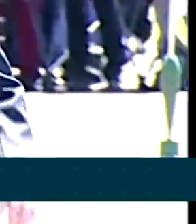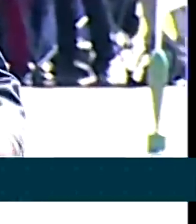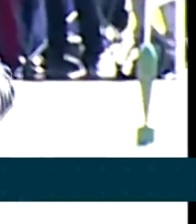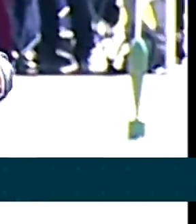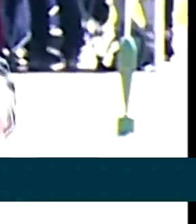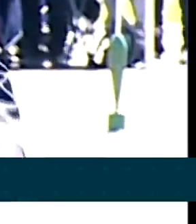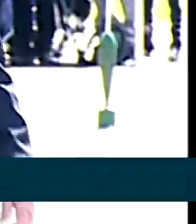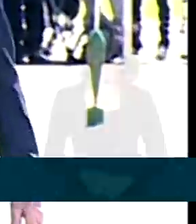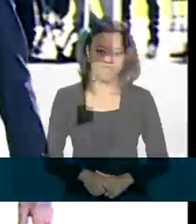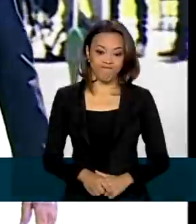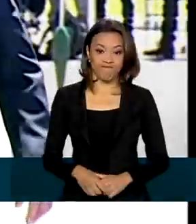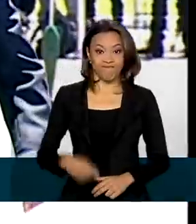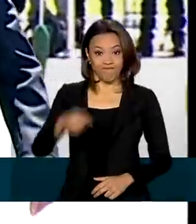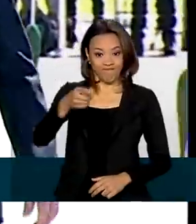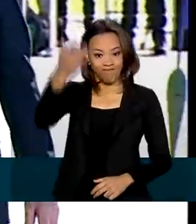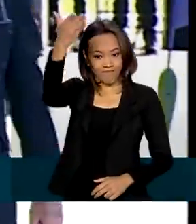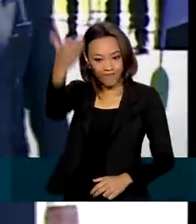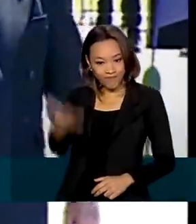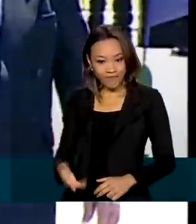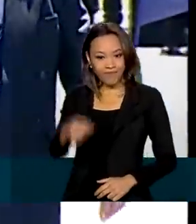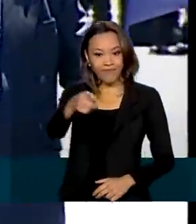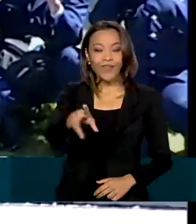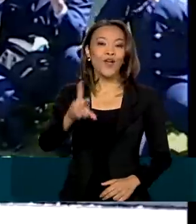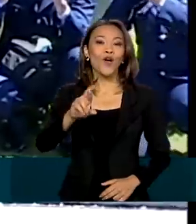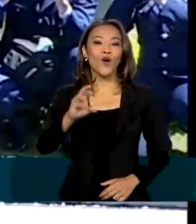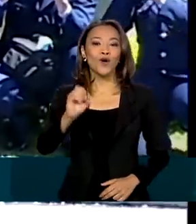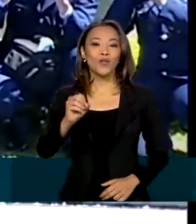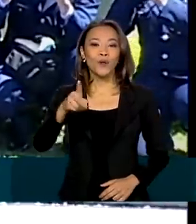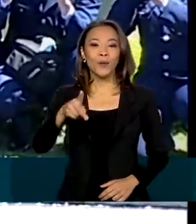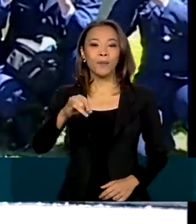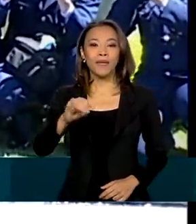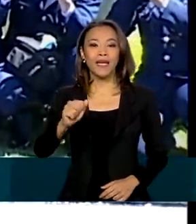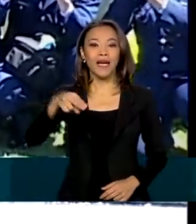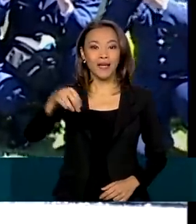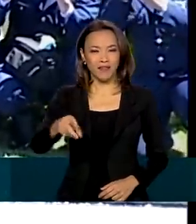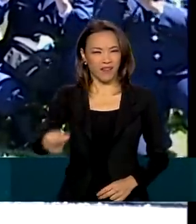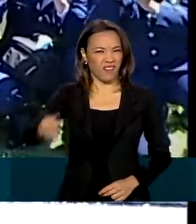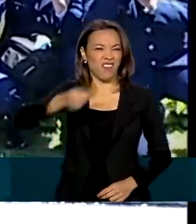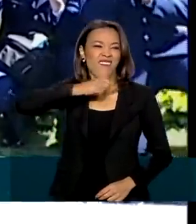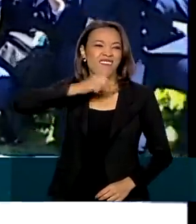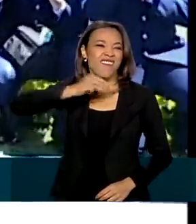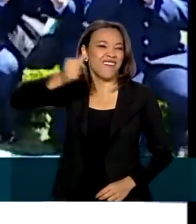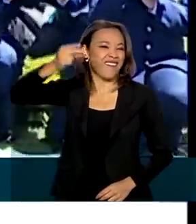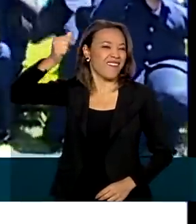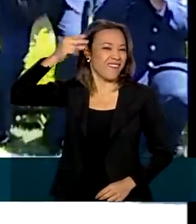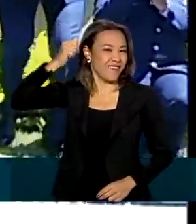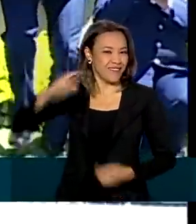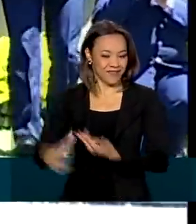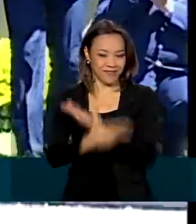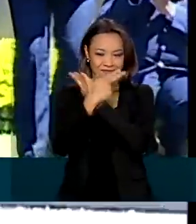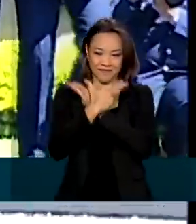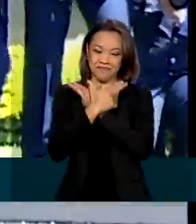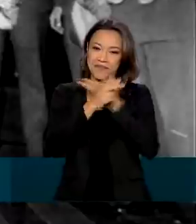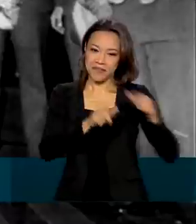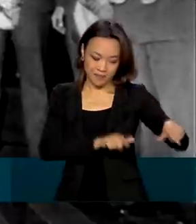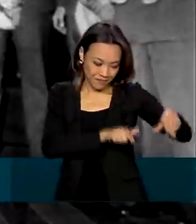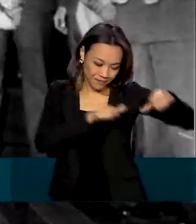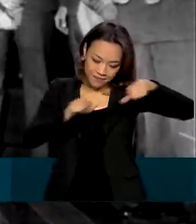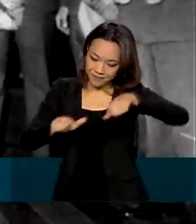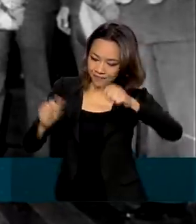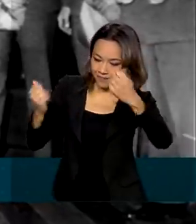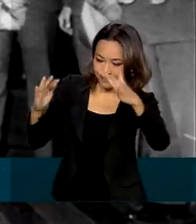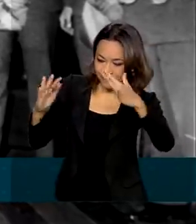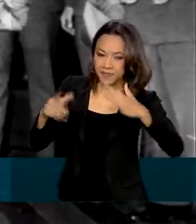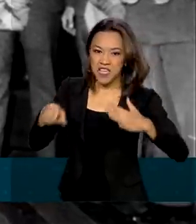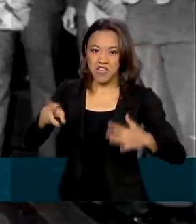Na oportunidade, o tenente-brigadeiro Rodopiano Barbalho, veterano da Força Aérea Brasileira, recebeu uma placa comemorativa. Ele